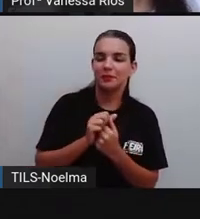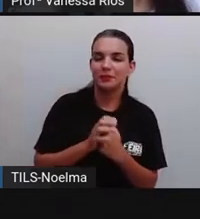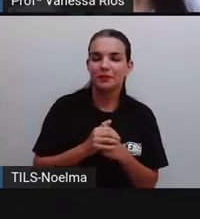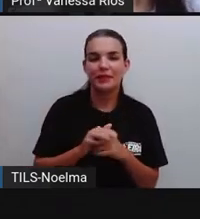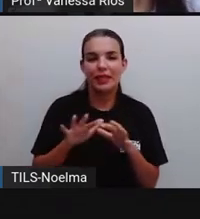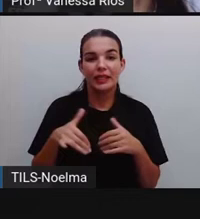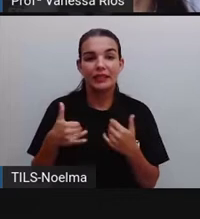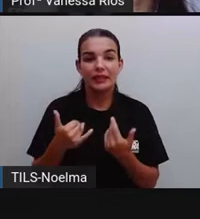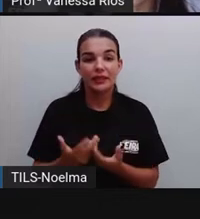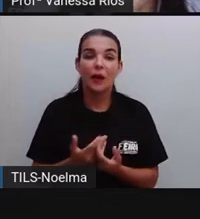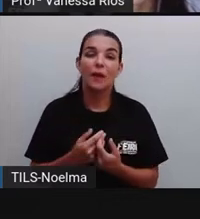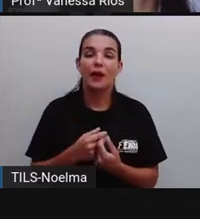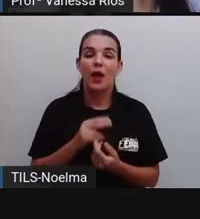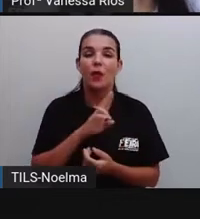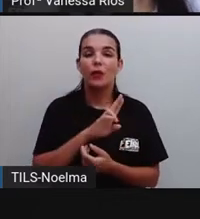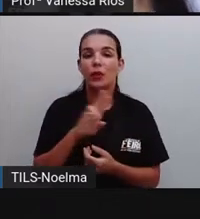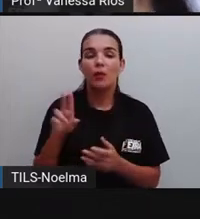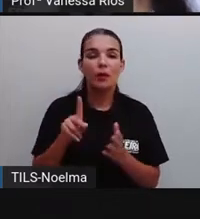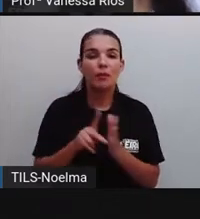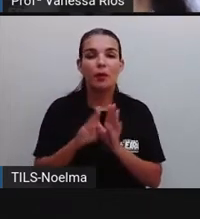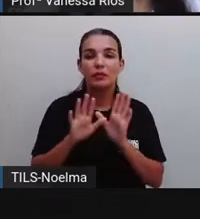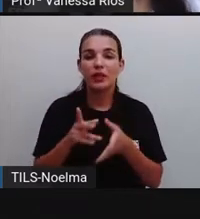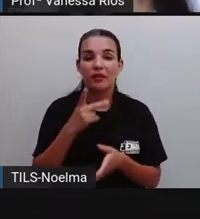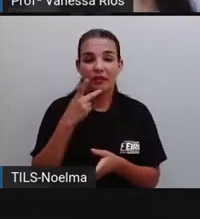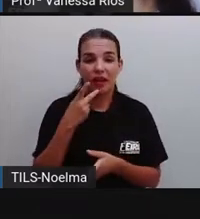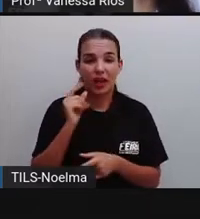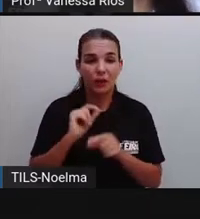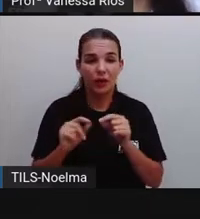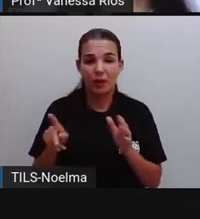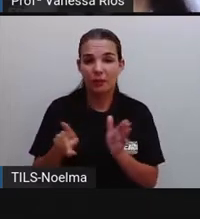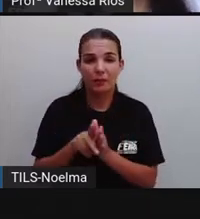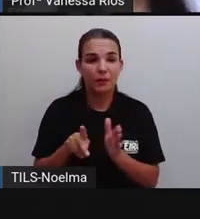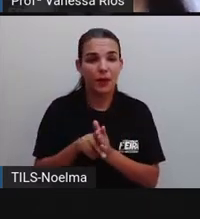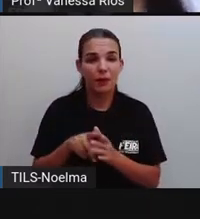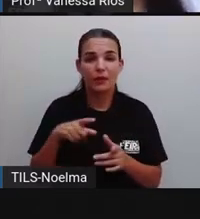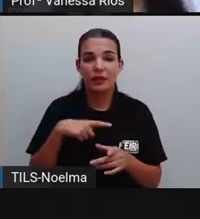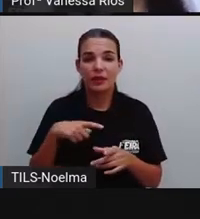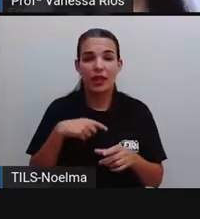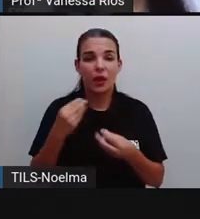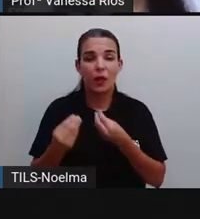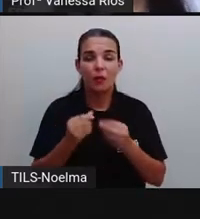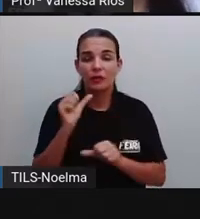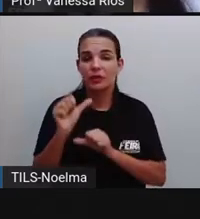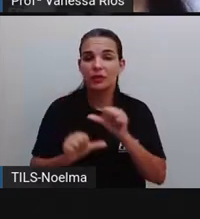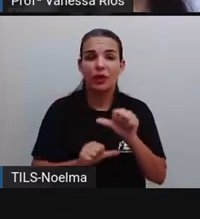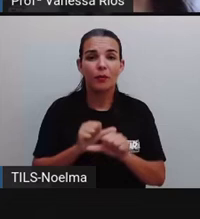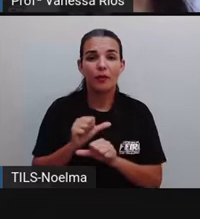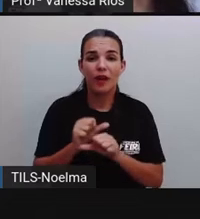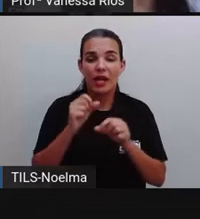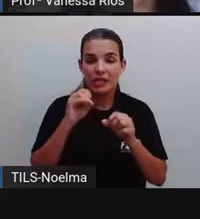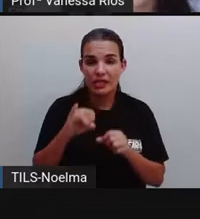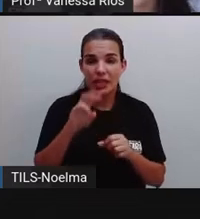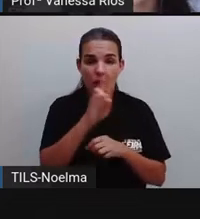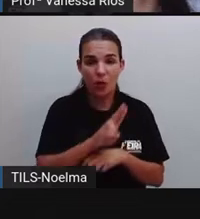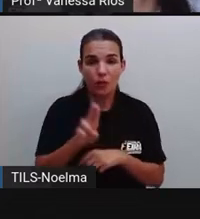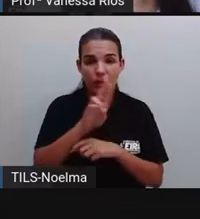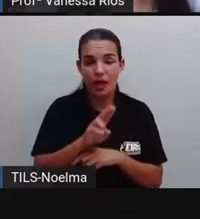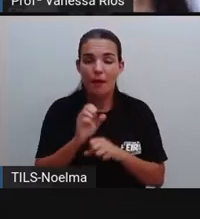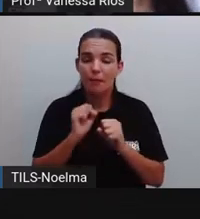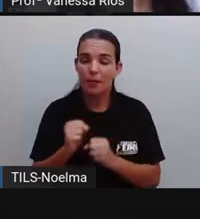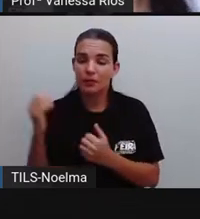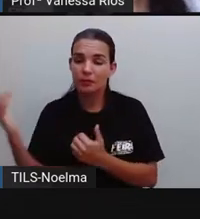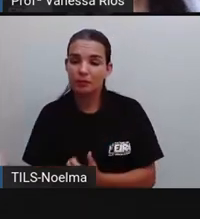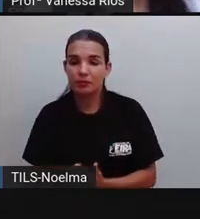energia, como o próprio nome indica, são aquelas que possuem a capacidade de serem repostas naturalmente,